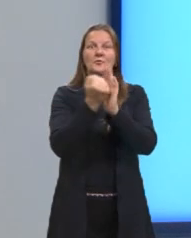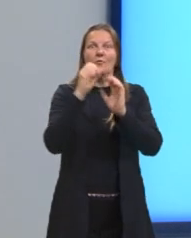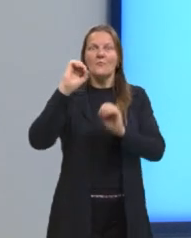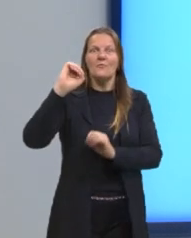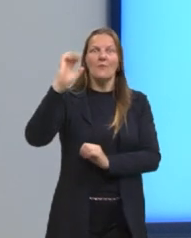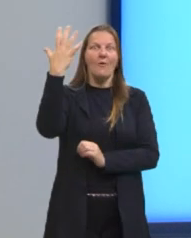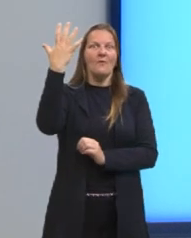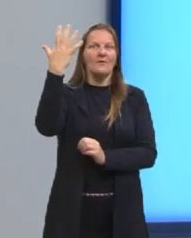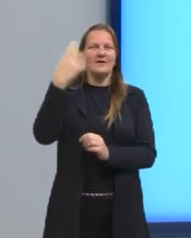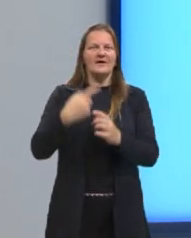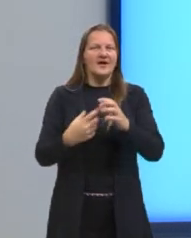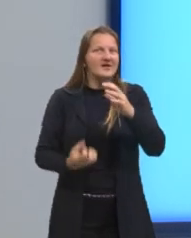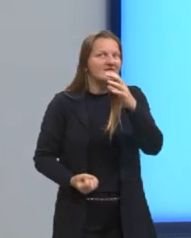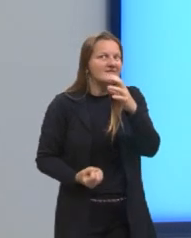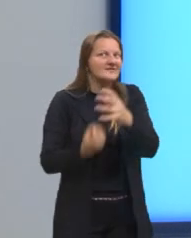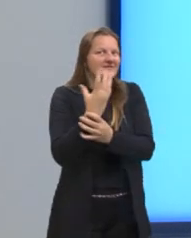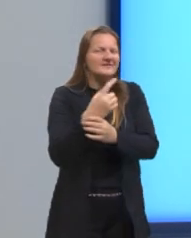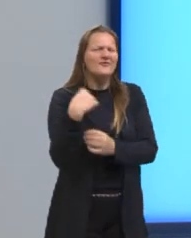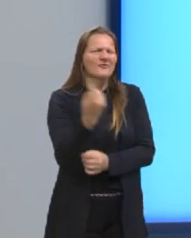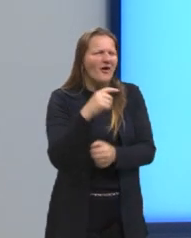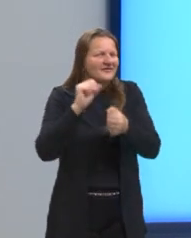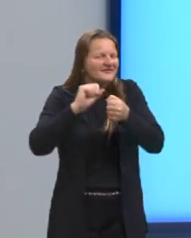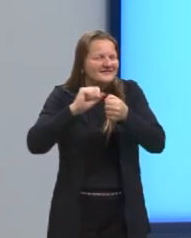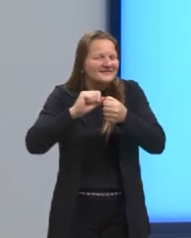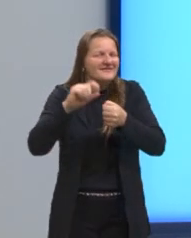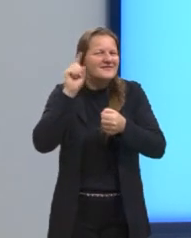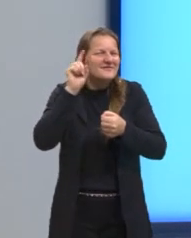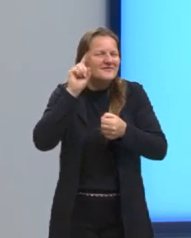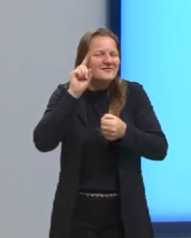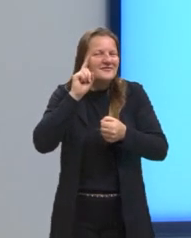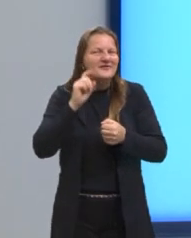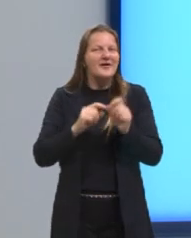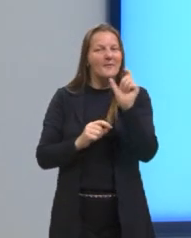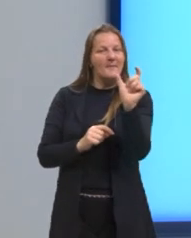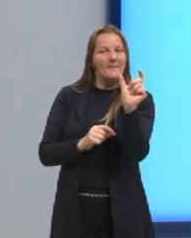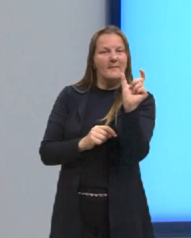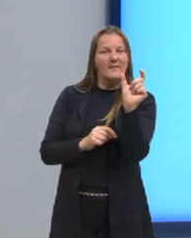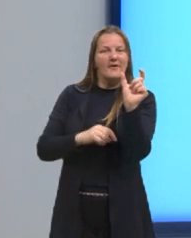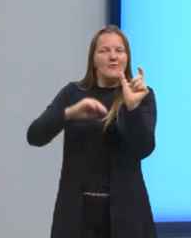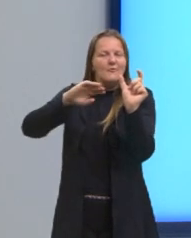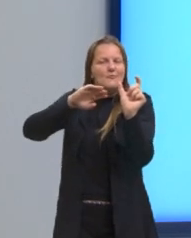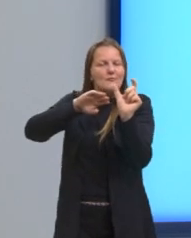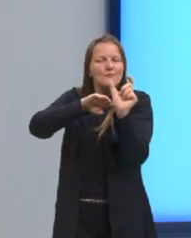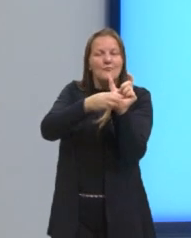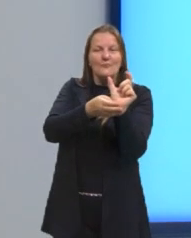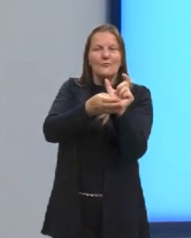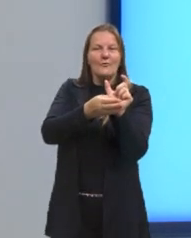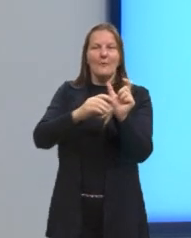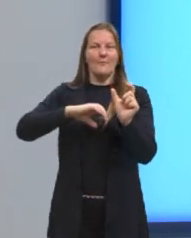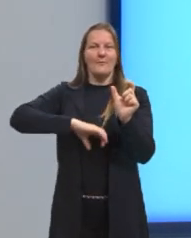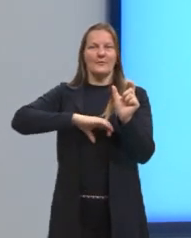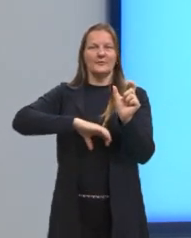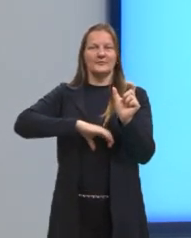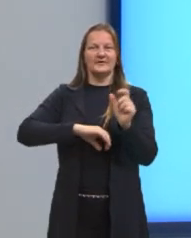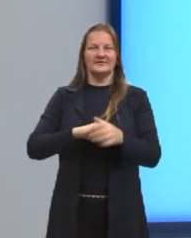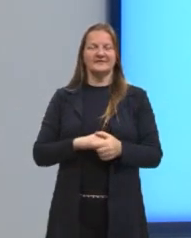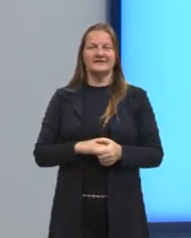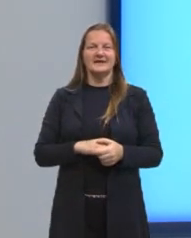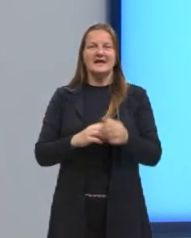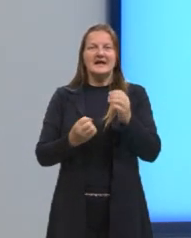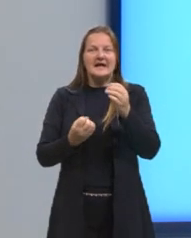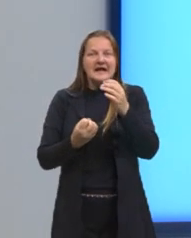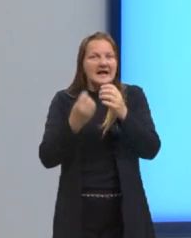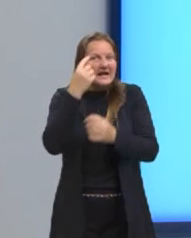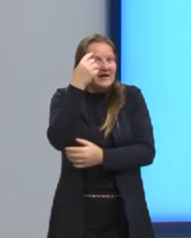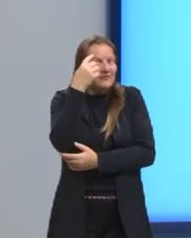criação que nós fazemos de um vocábulo para se adaptar ao português. Então, a gente cria